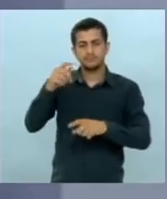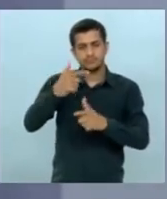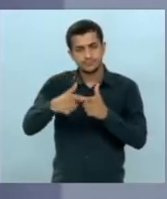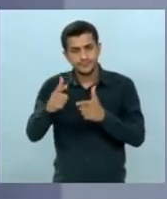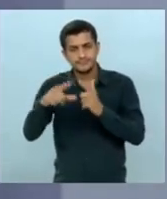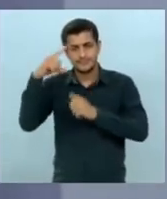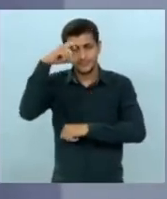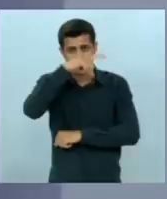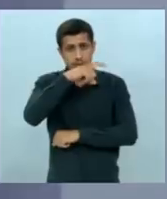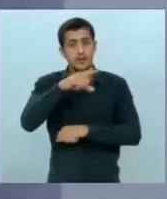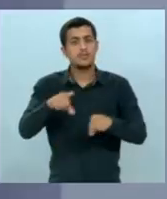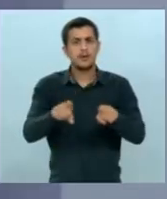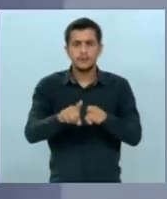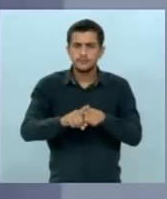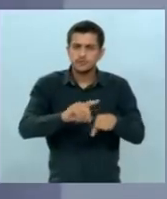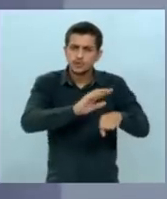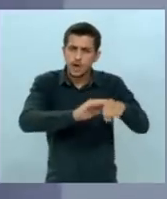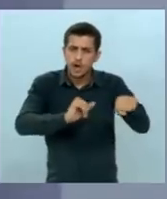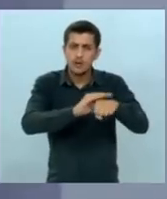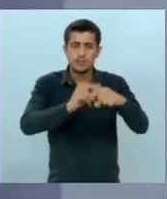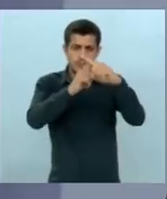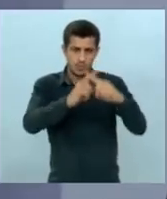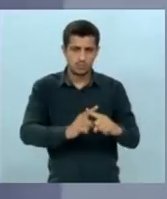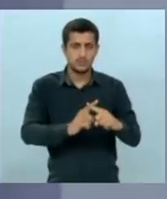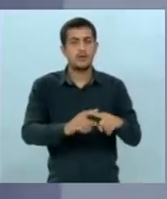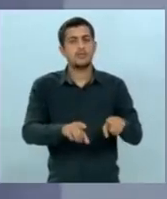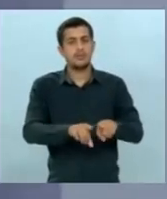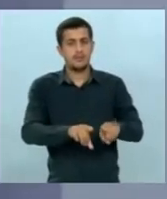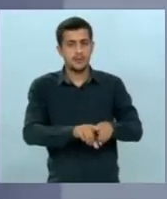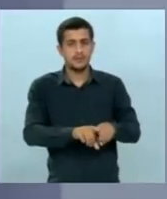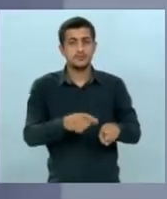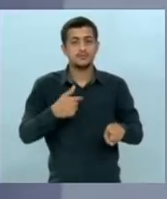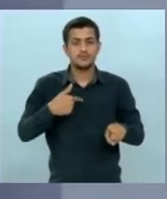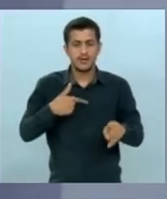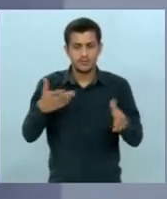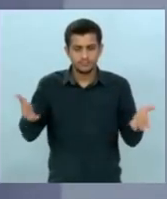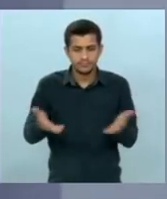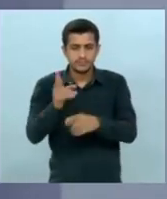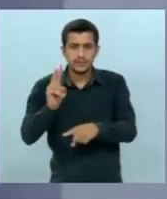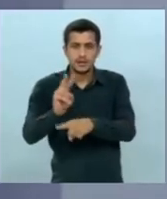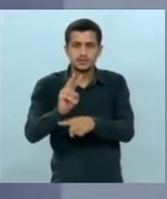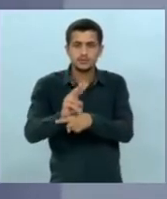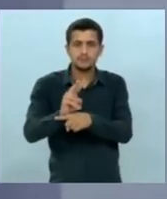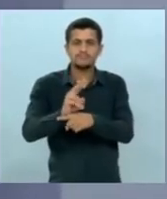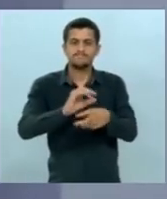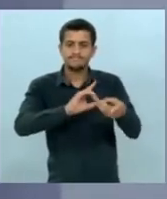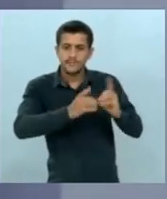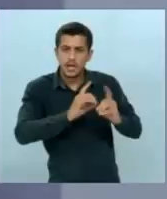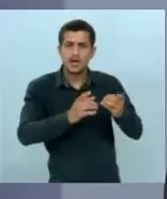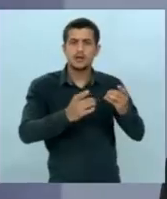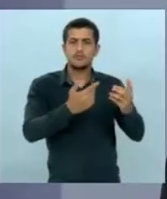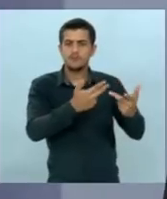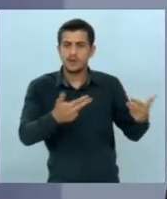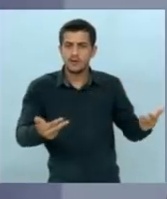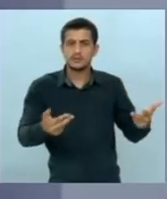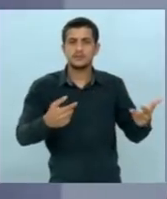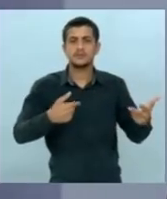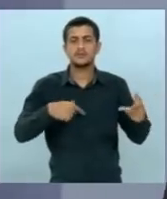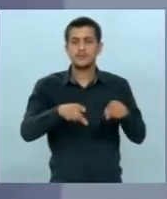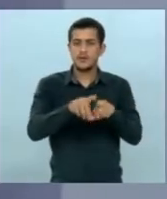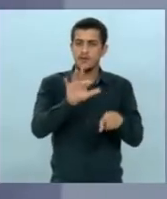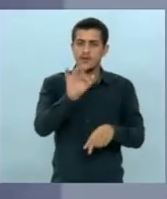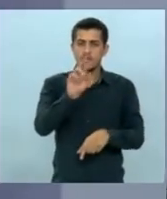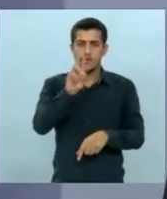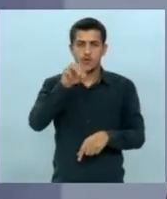Fizemos o chamamento e fizemos, principalmente, o atendimento a vocês, dialogando através do Fórum Dialoga,